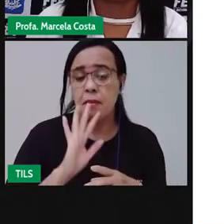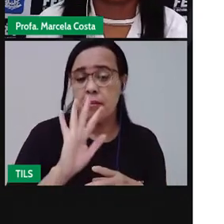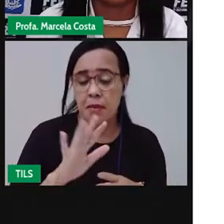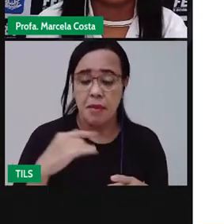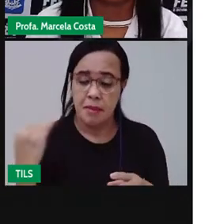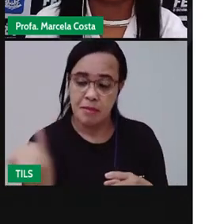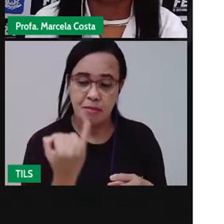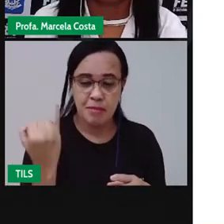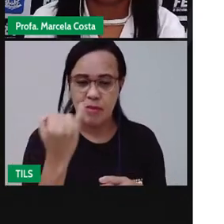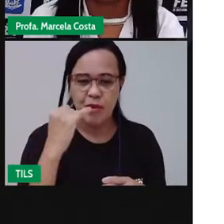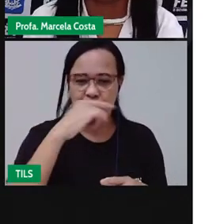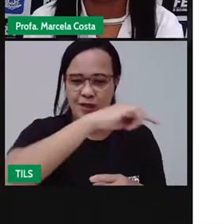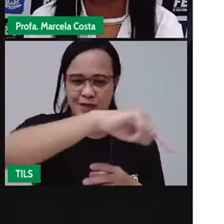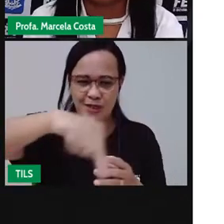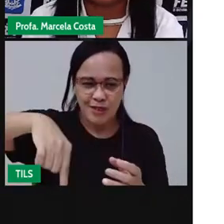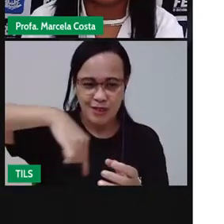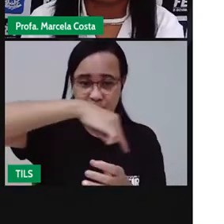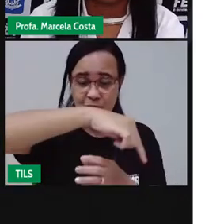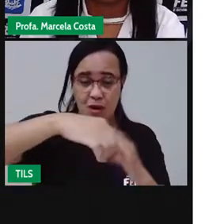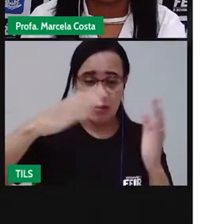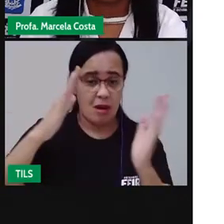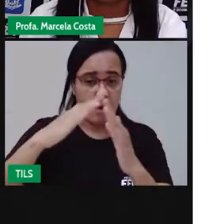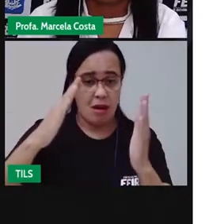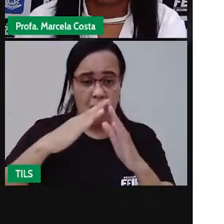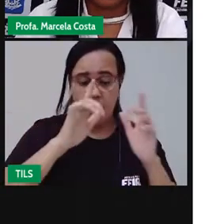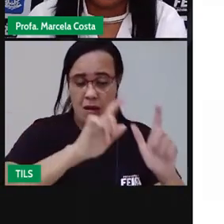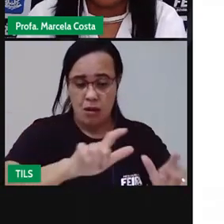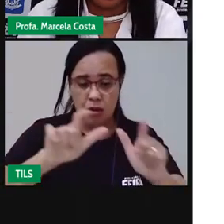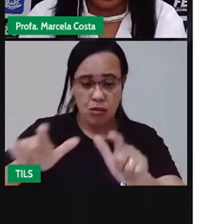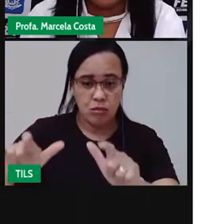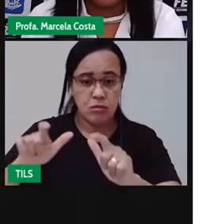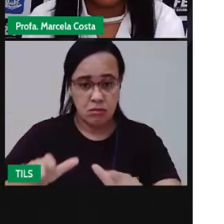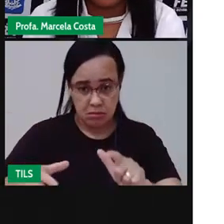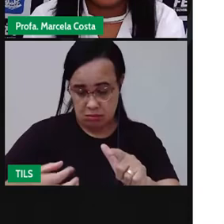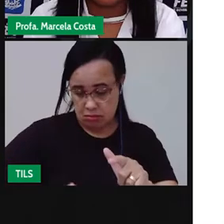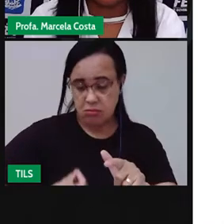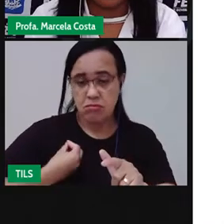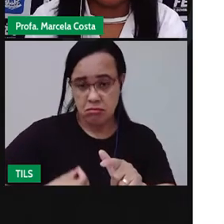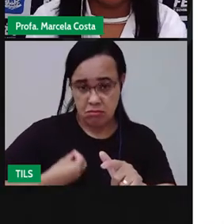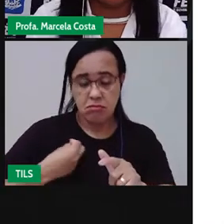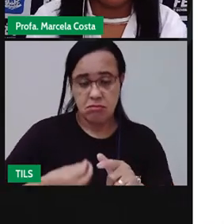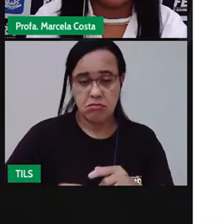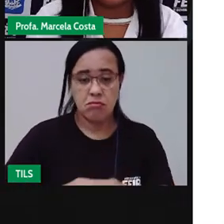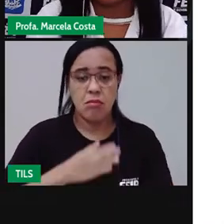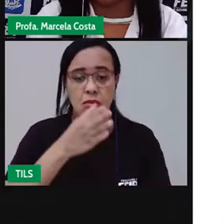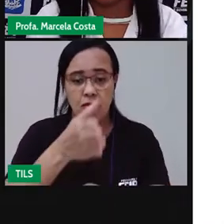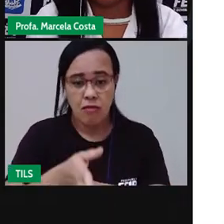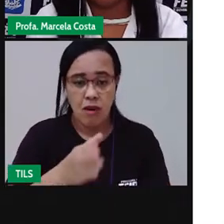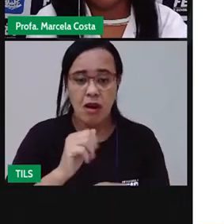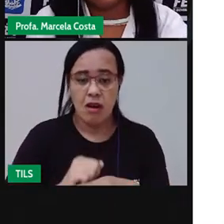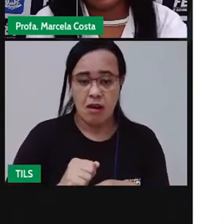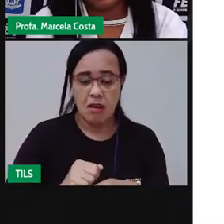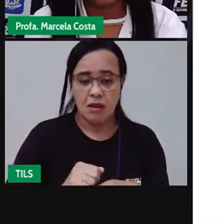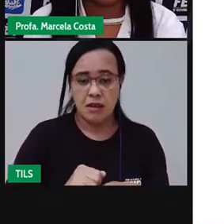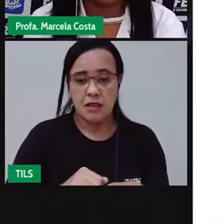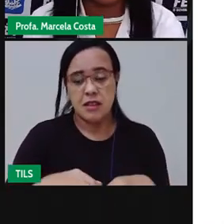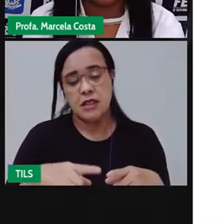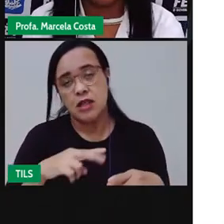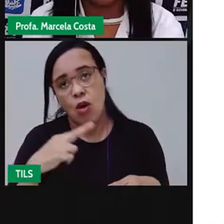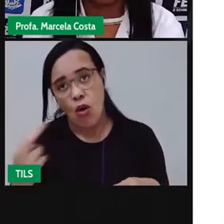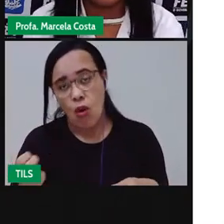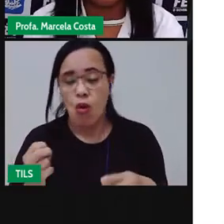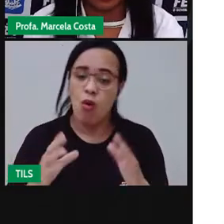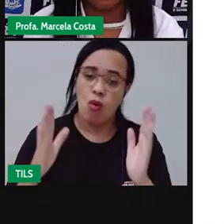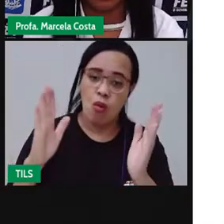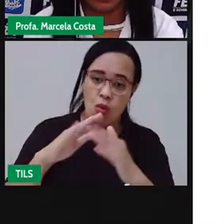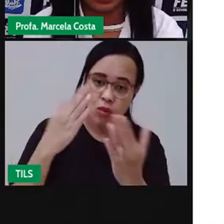volta da nossa casa, de um lugar que a gente quer ir, de um lugar de vivência, tanto como uma igreja, uma